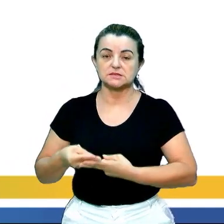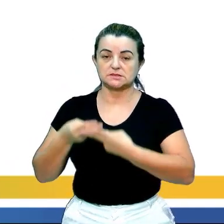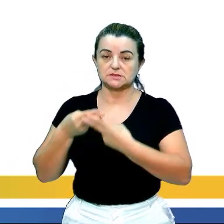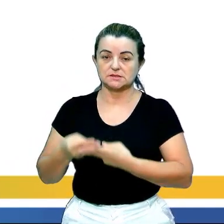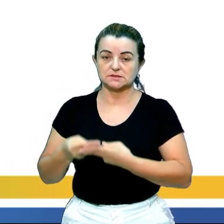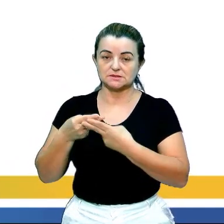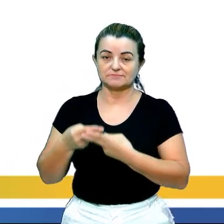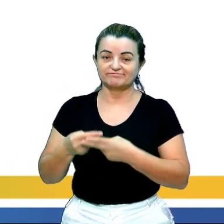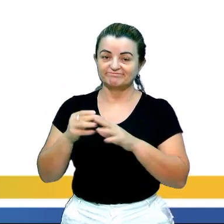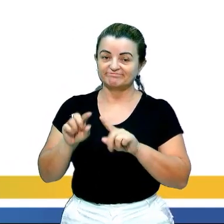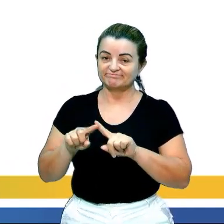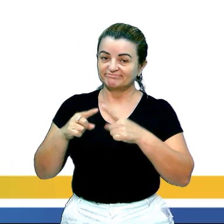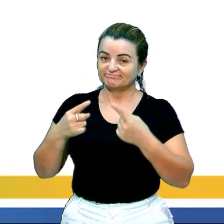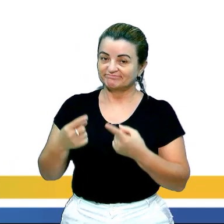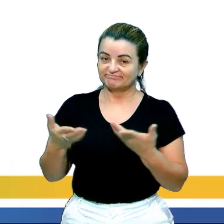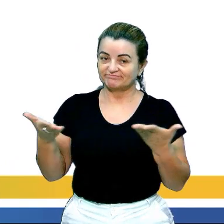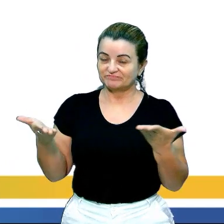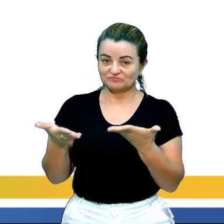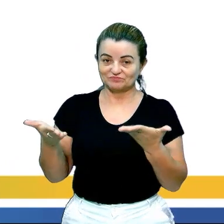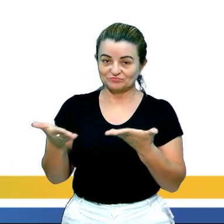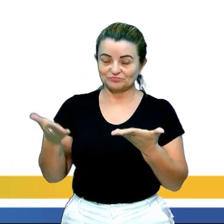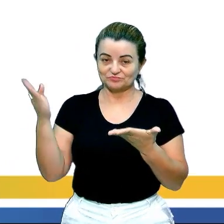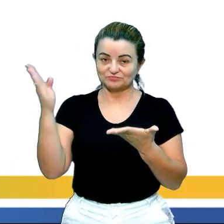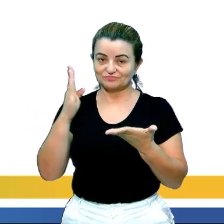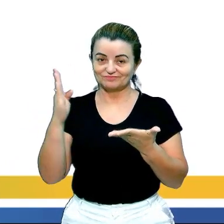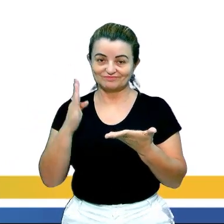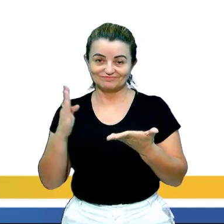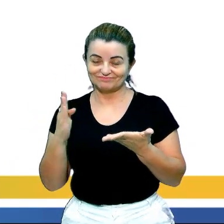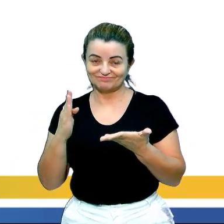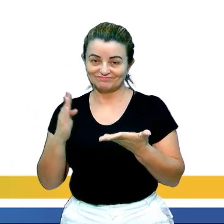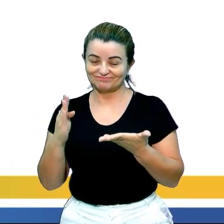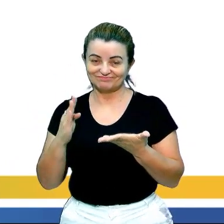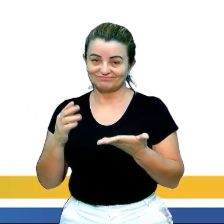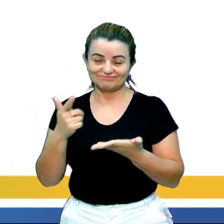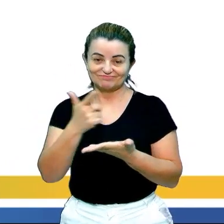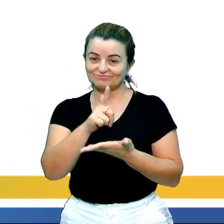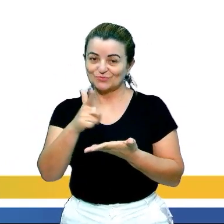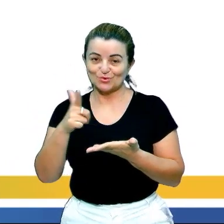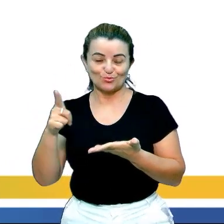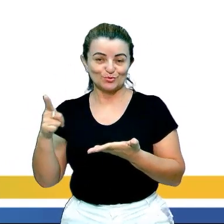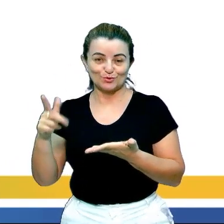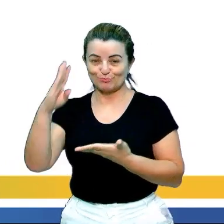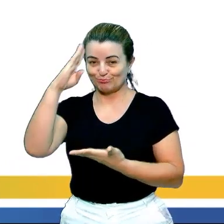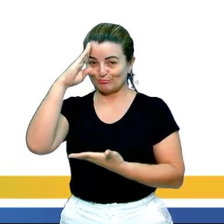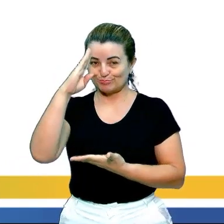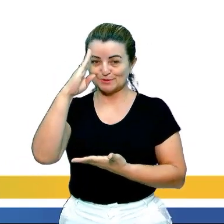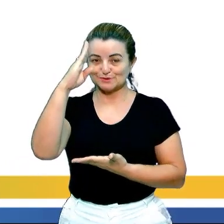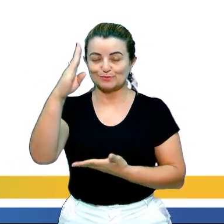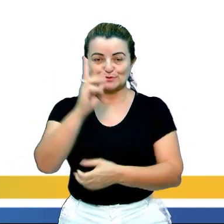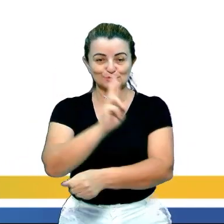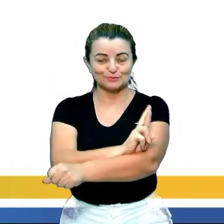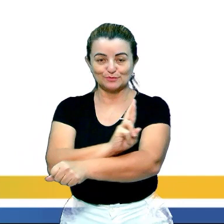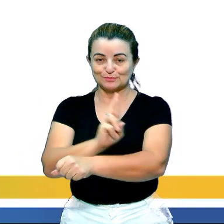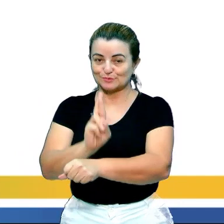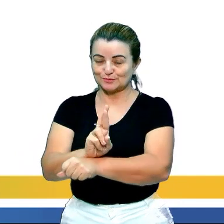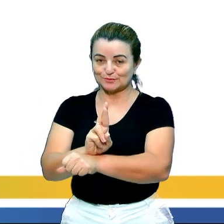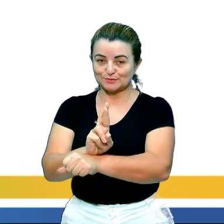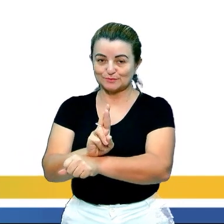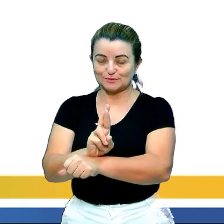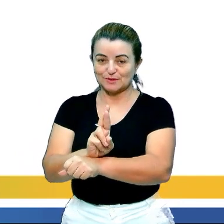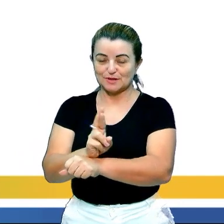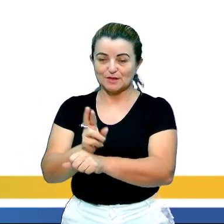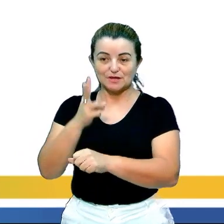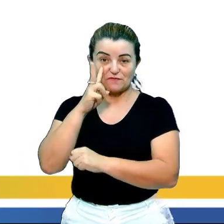na atual conjuntura brasileira, esta se faz distante, principalmente no âmbito religioso, no qual